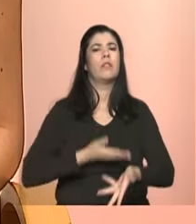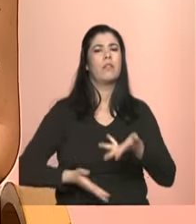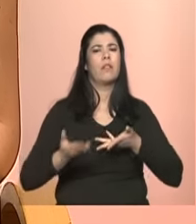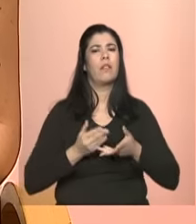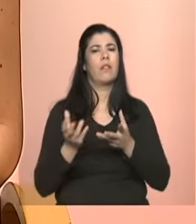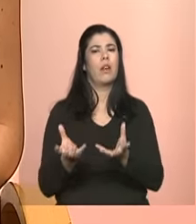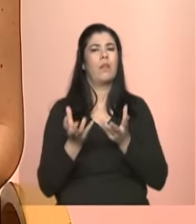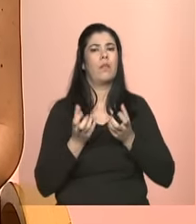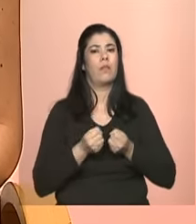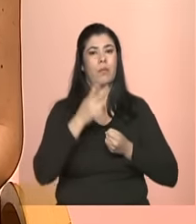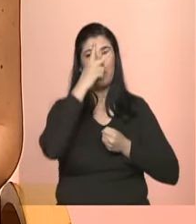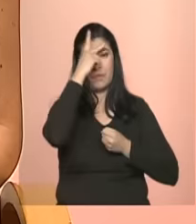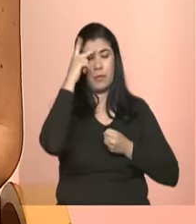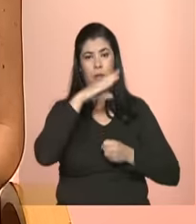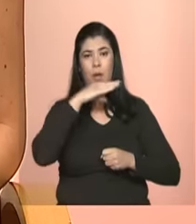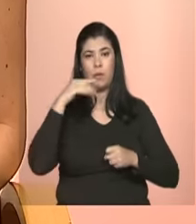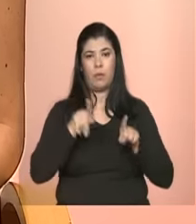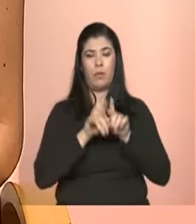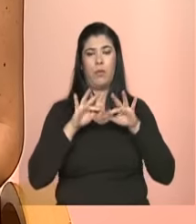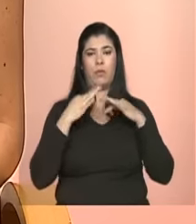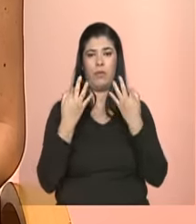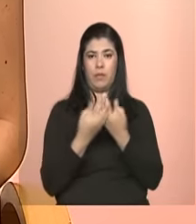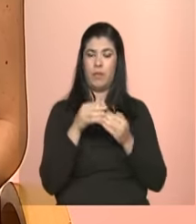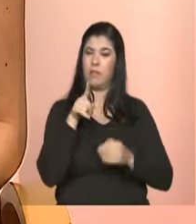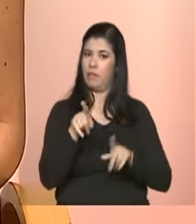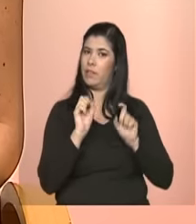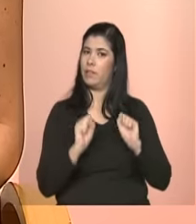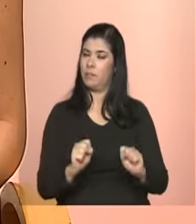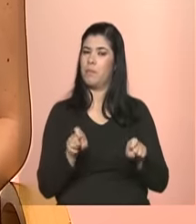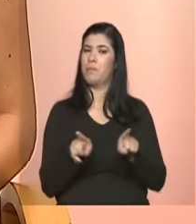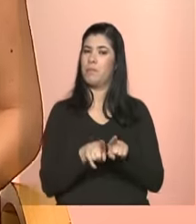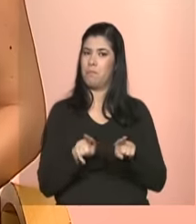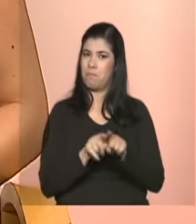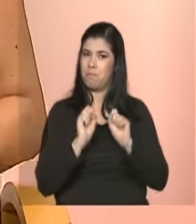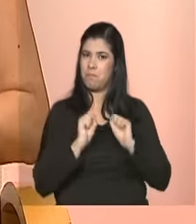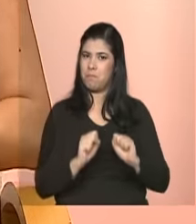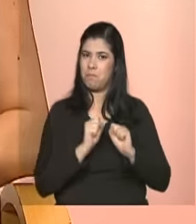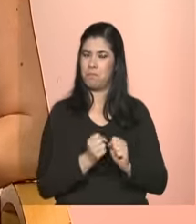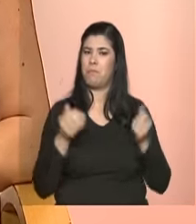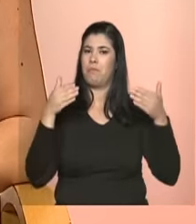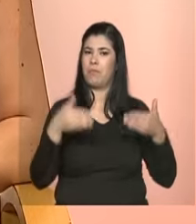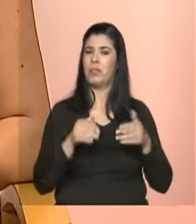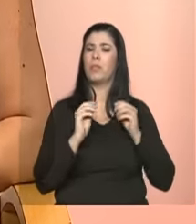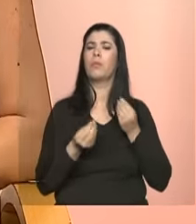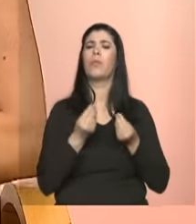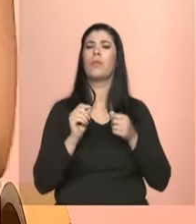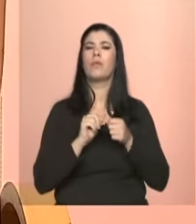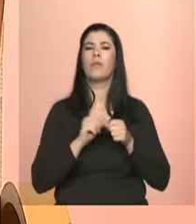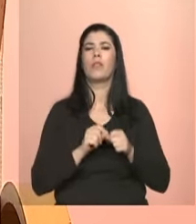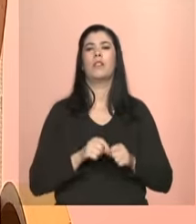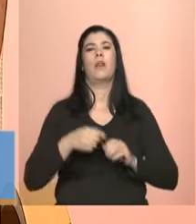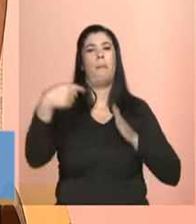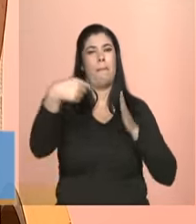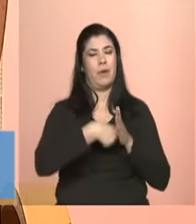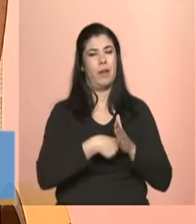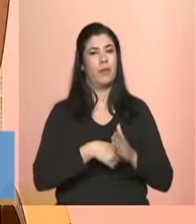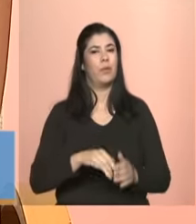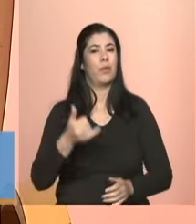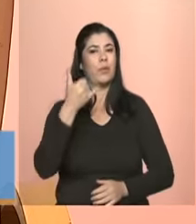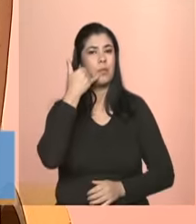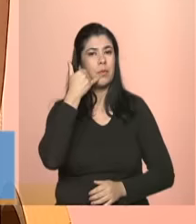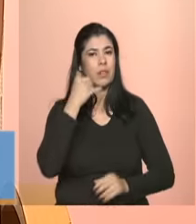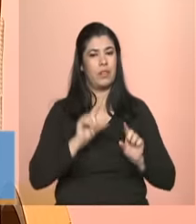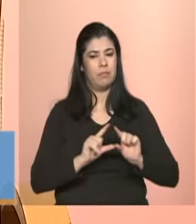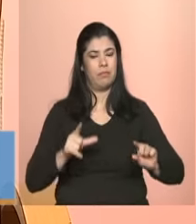acolhimento para adultos e famílias e você ainda pode participar é só fazer perguntas pelos telefones 0 operadora 61